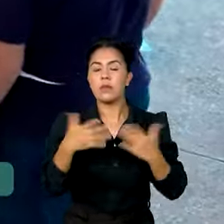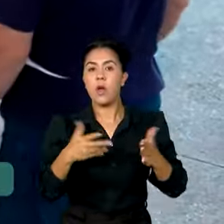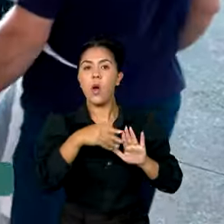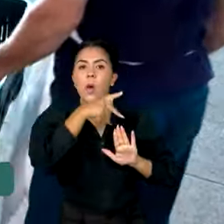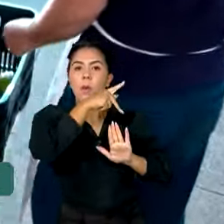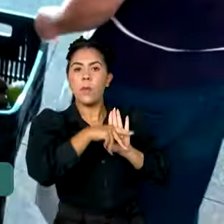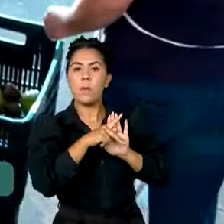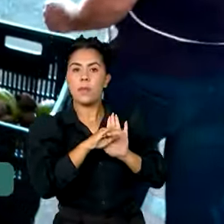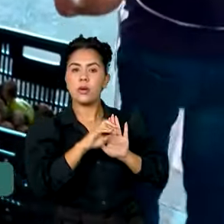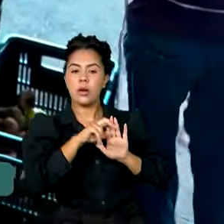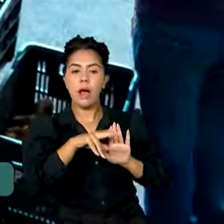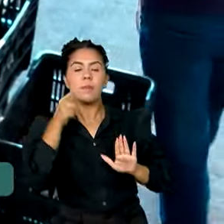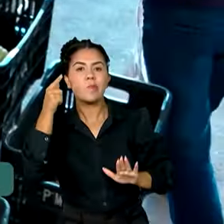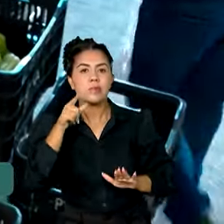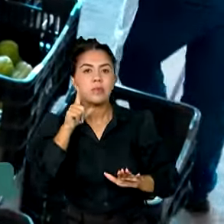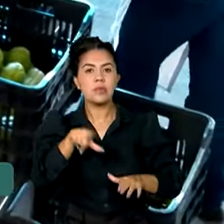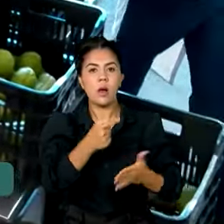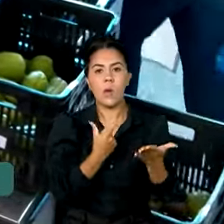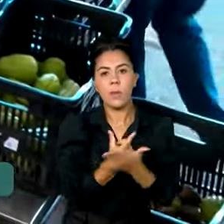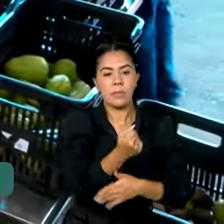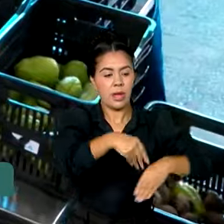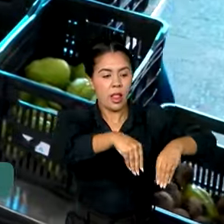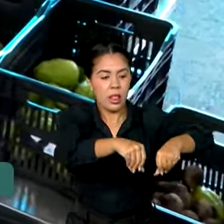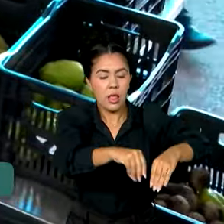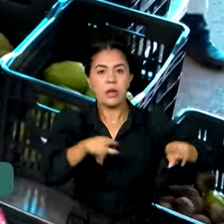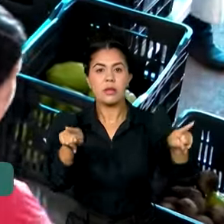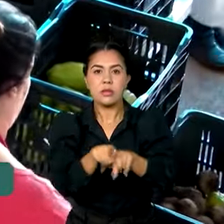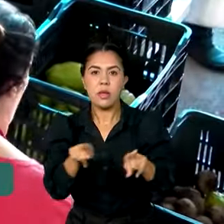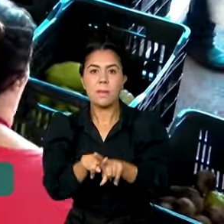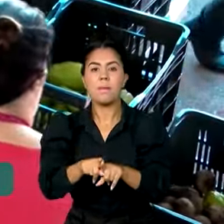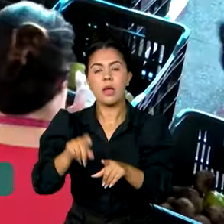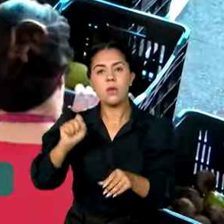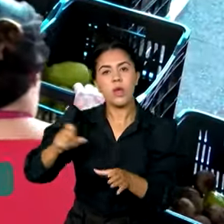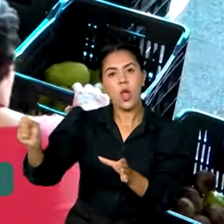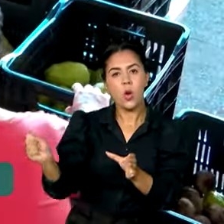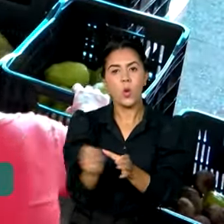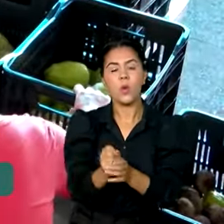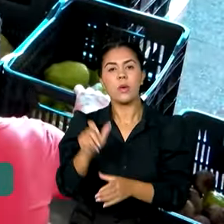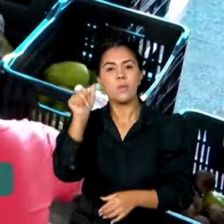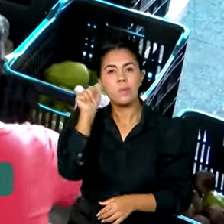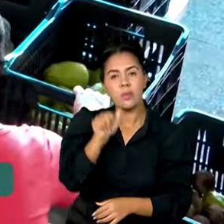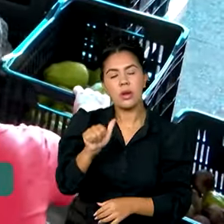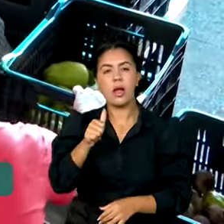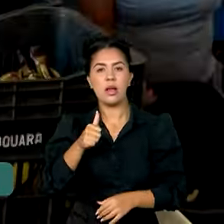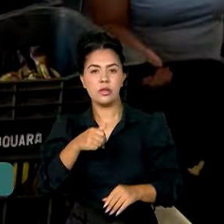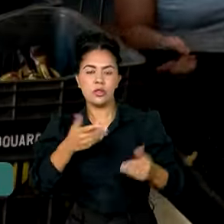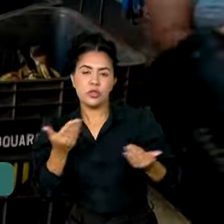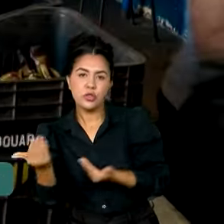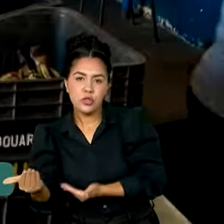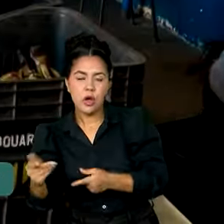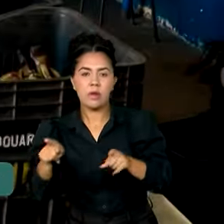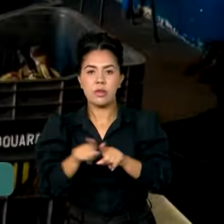à terra, incentivo à produção sustentável e inclusão de mulheres, jovens, indígenas e quilombolas na agricultura familiar.